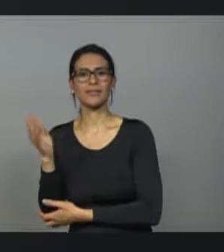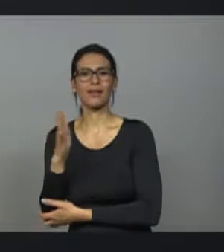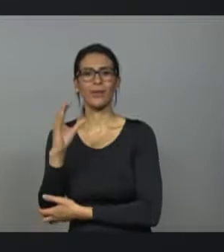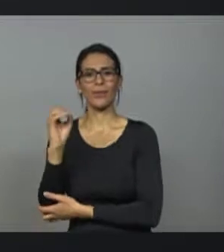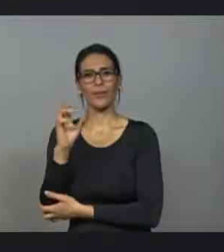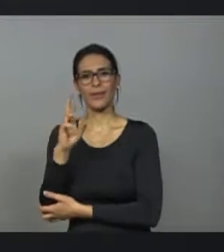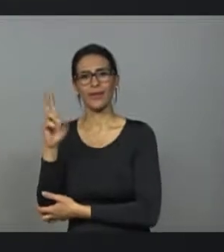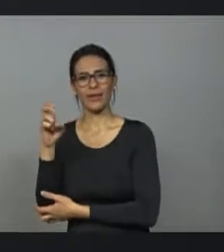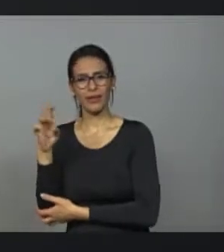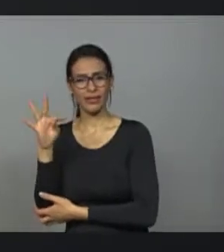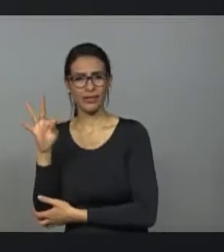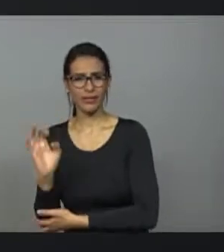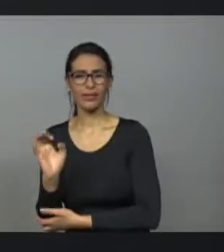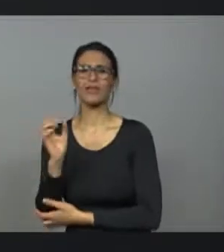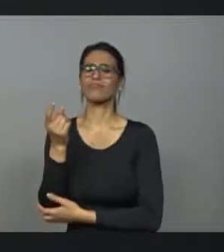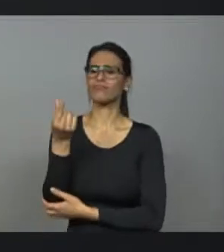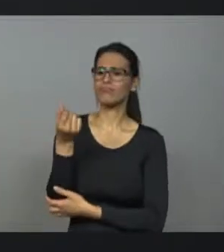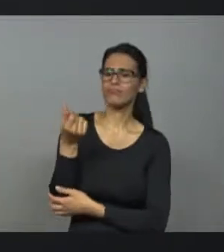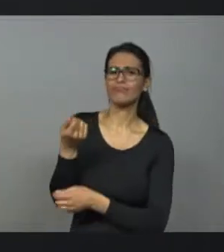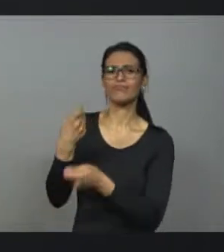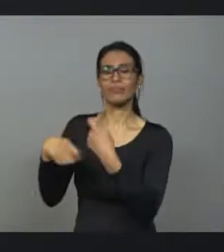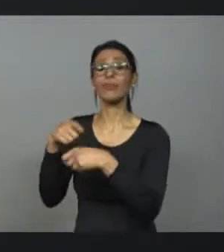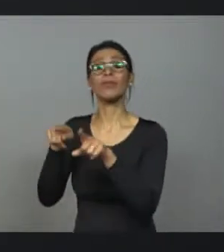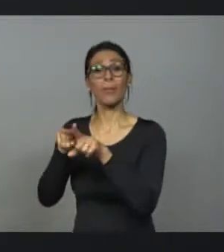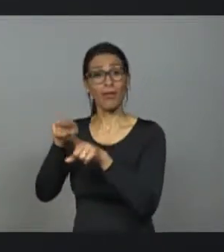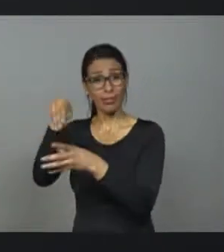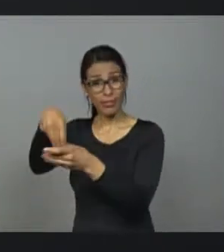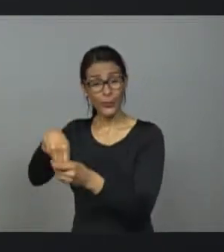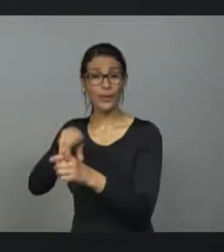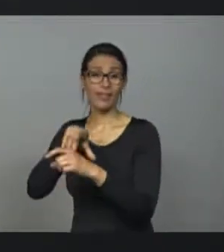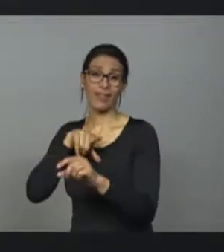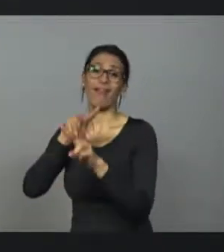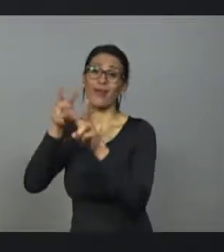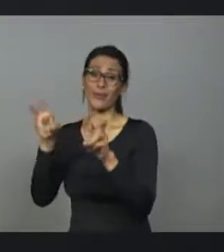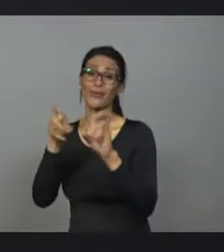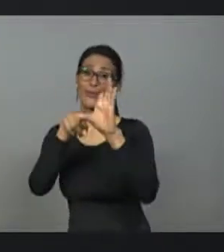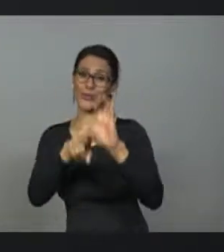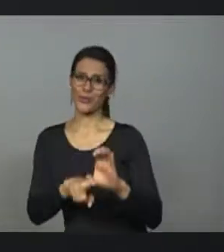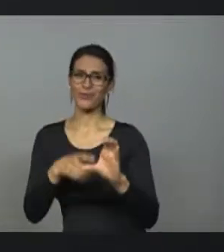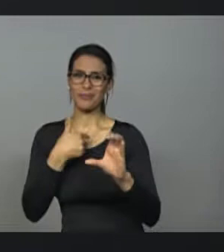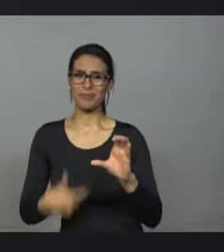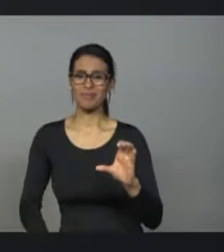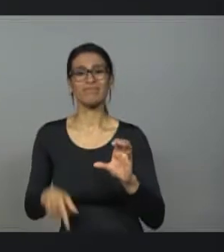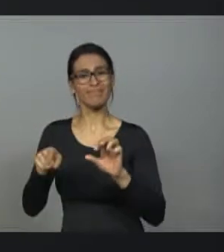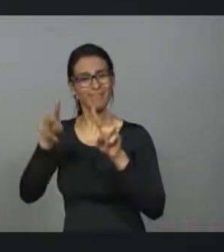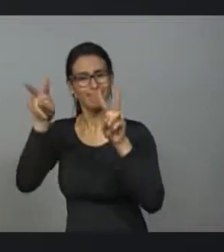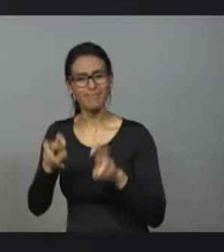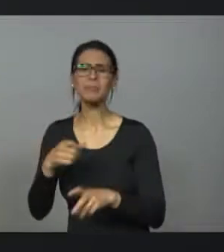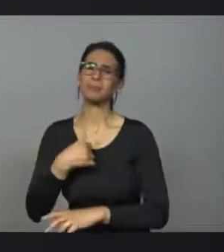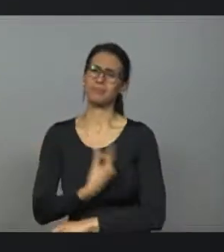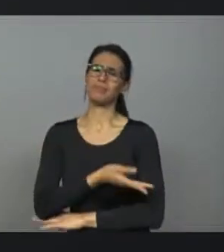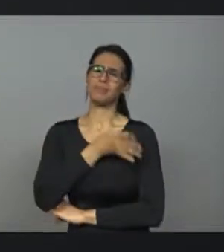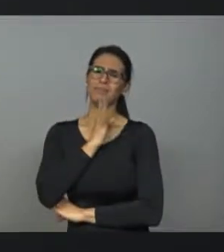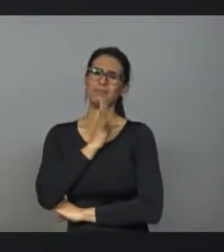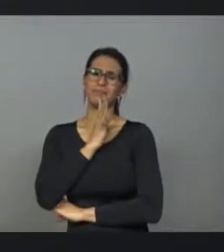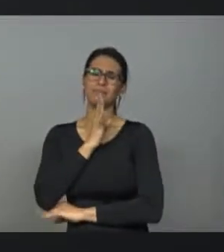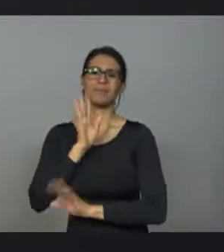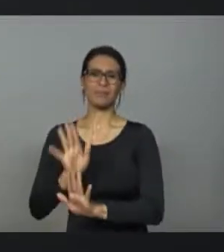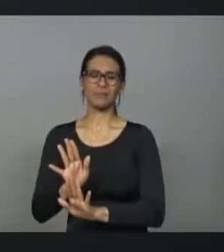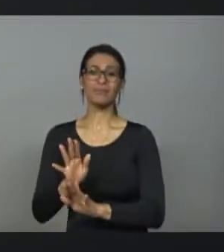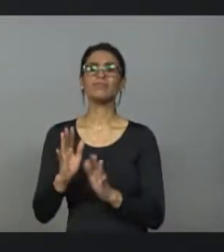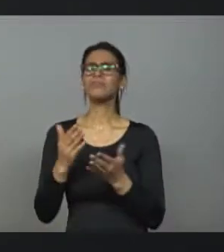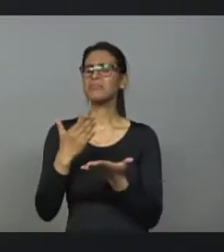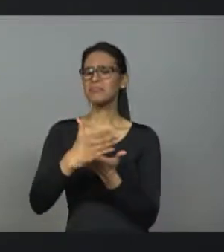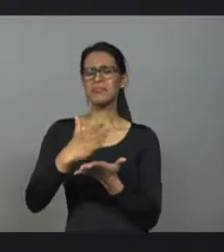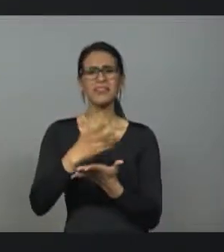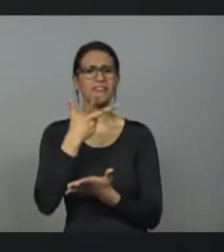financeiro do Estado, cuida-se também da dívida pública. Esse tema eu conheço. Não há que se falar em auditoria. Eu quero lembrar, para